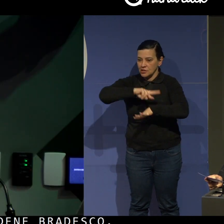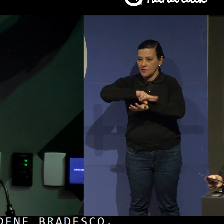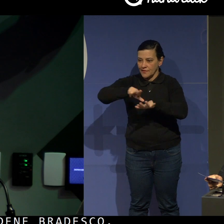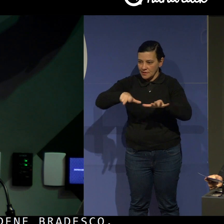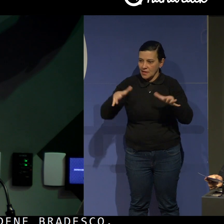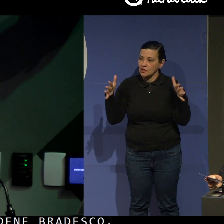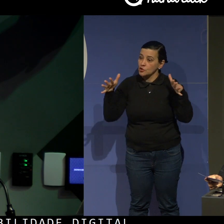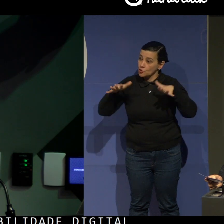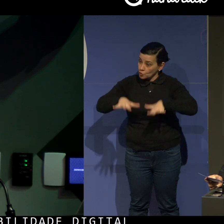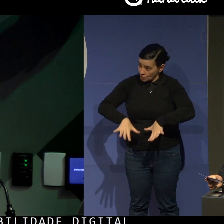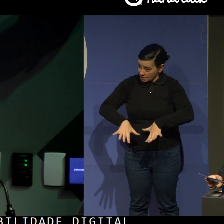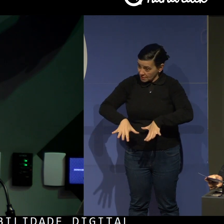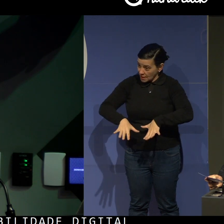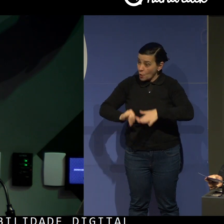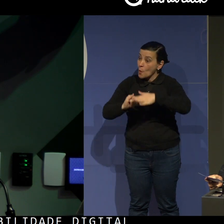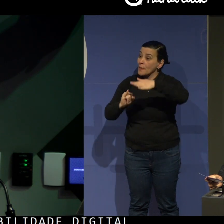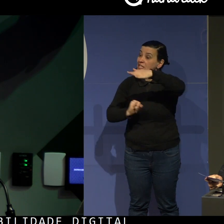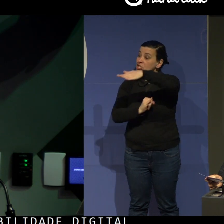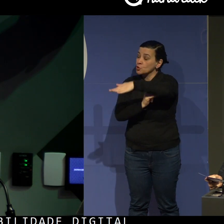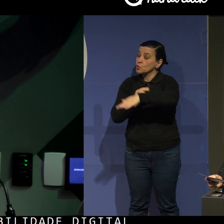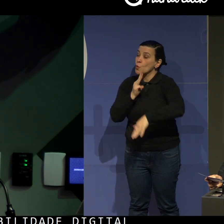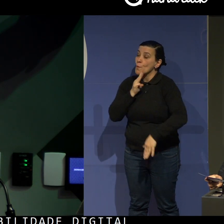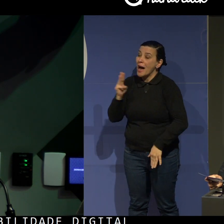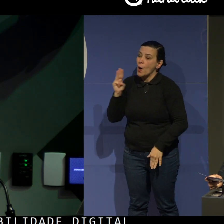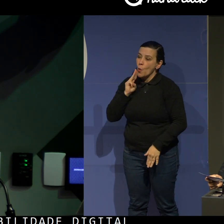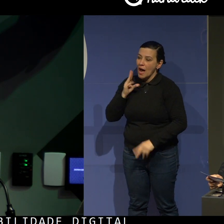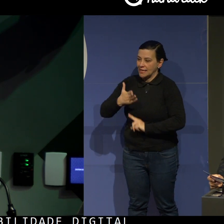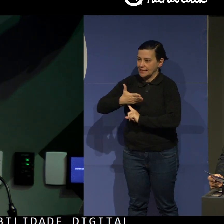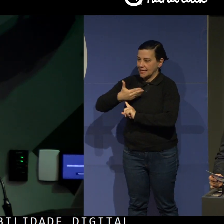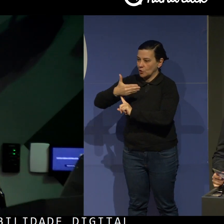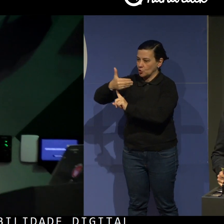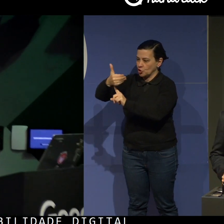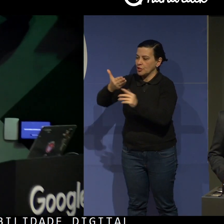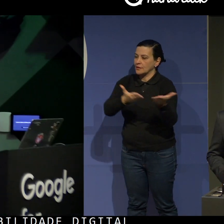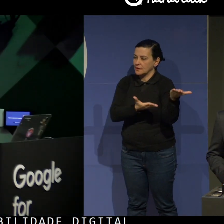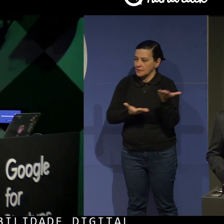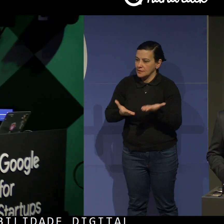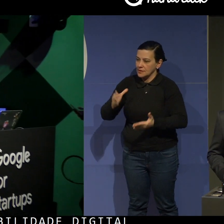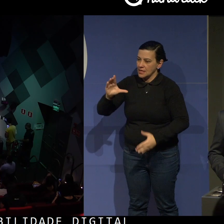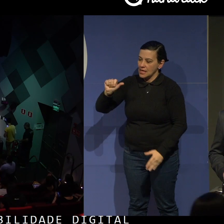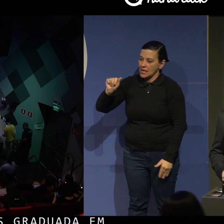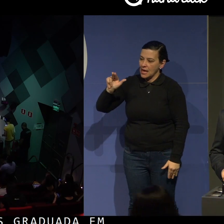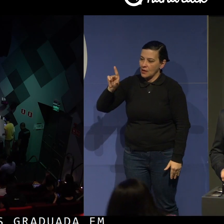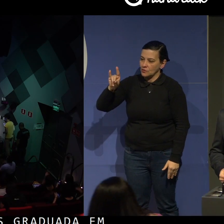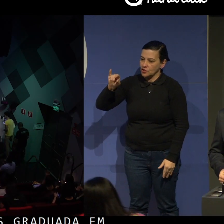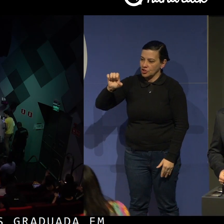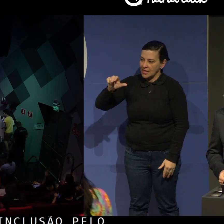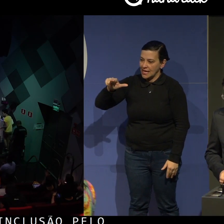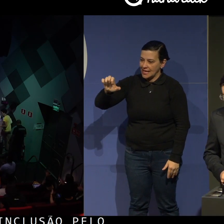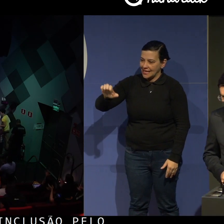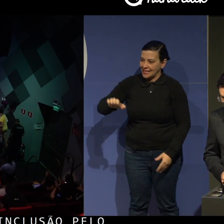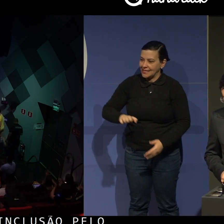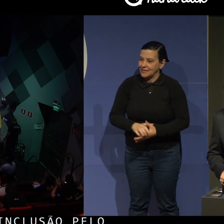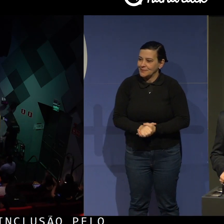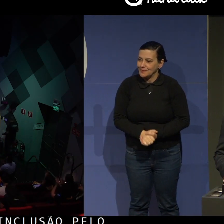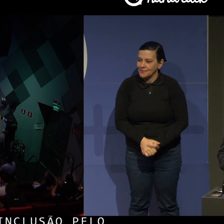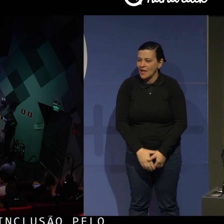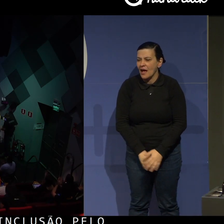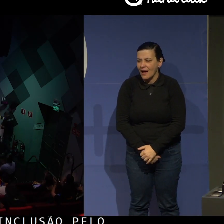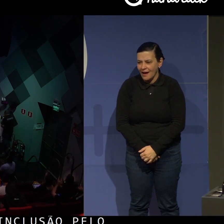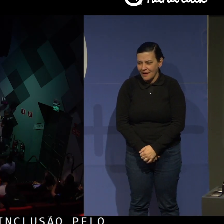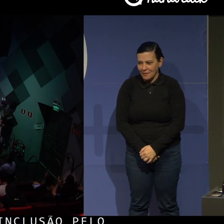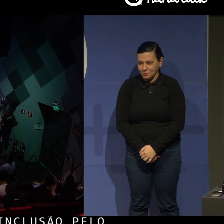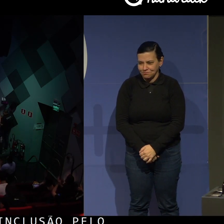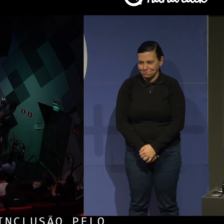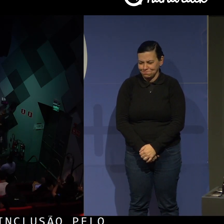inclusão pelo Instituto Mauá de Tecnologia. Cabelos escuros, longos e ondulados. Ela vai até a palco.